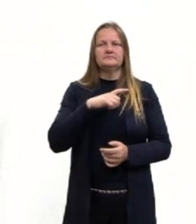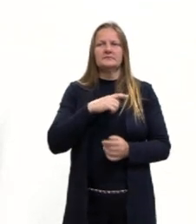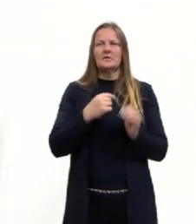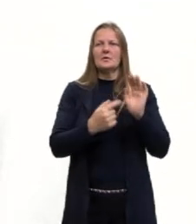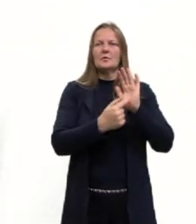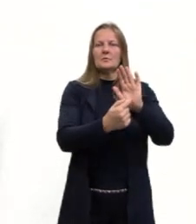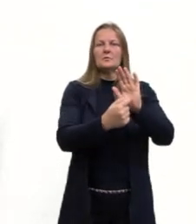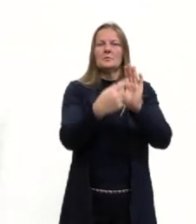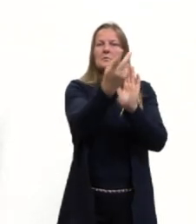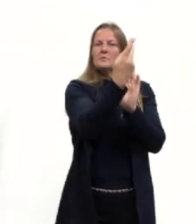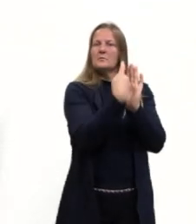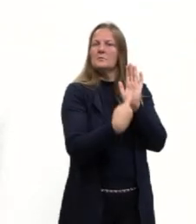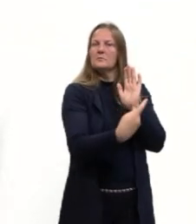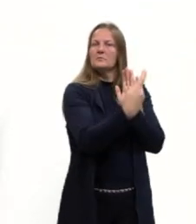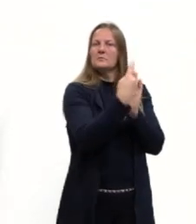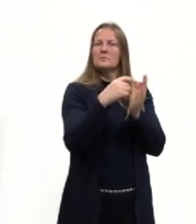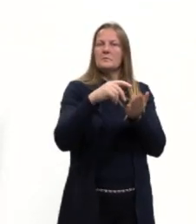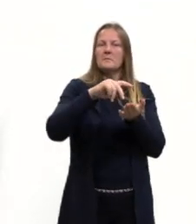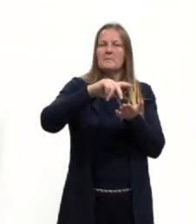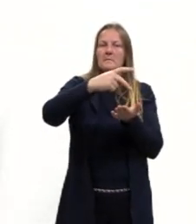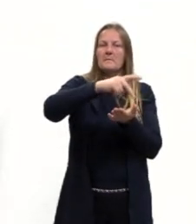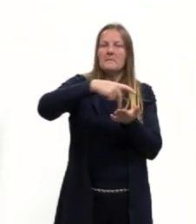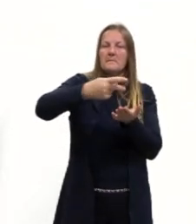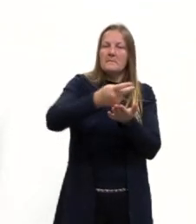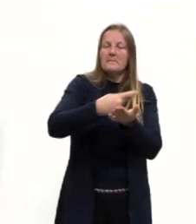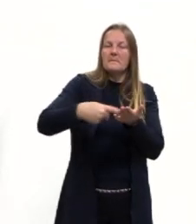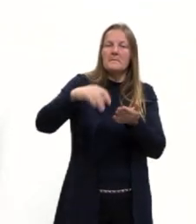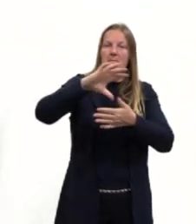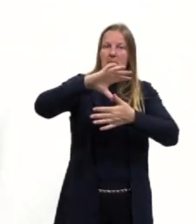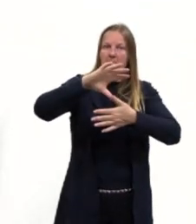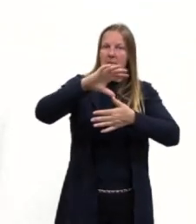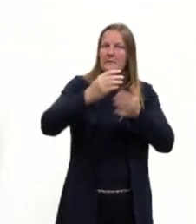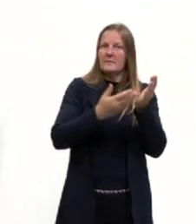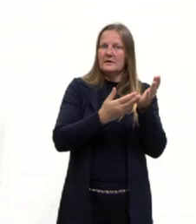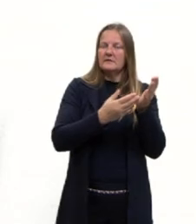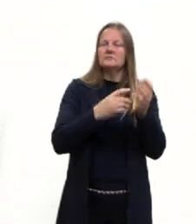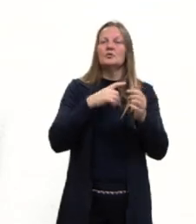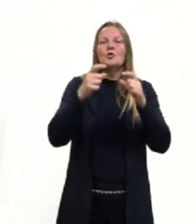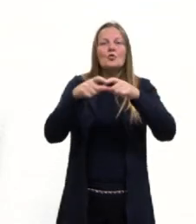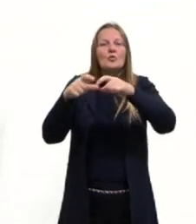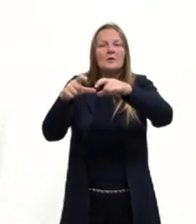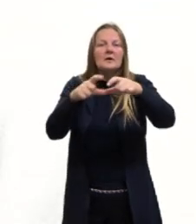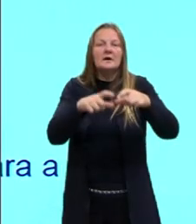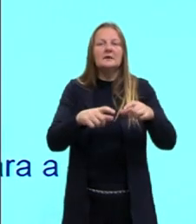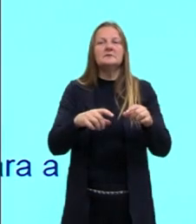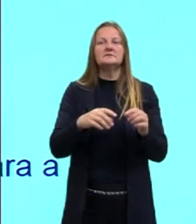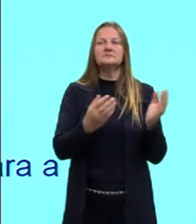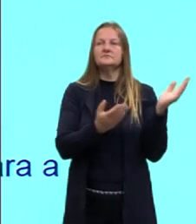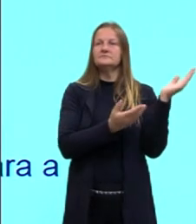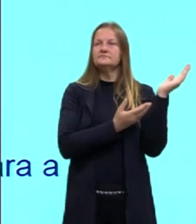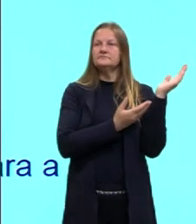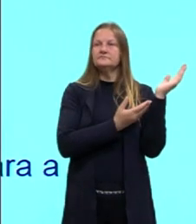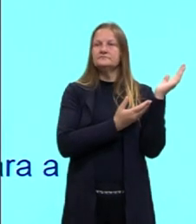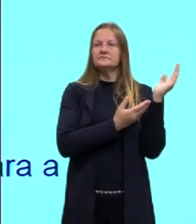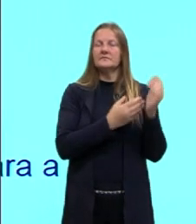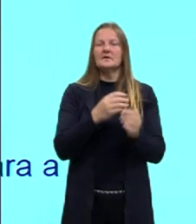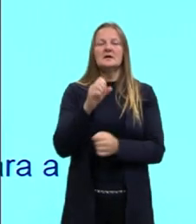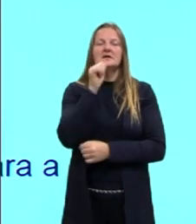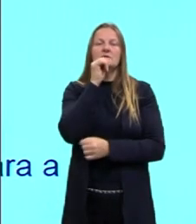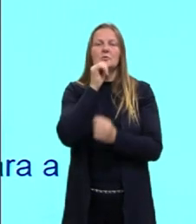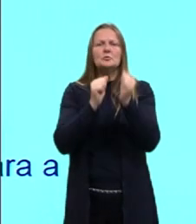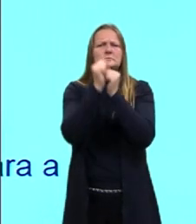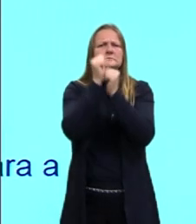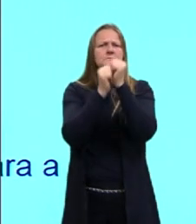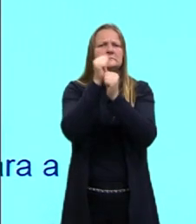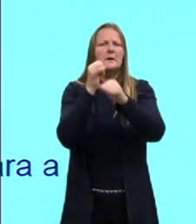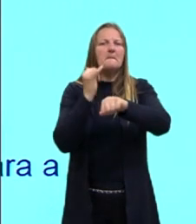mapa que vai aparecer aqui em cima, desses bolsões, dessas questões aí onde nós temos, por exemplo, siderúrgica, né, que é